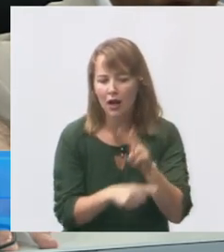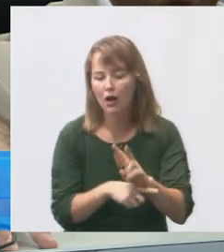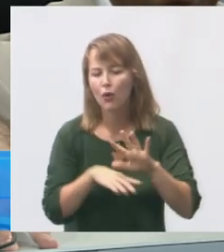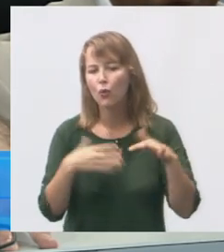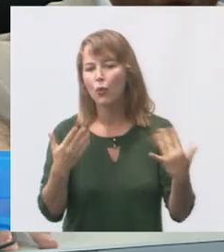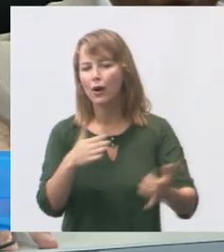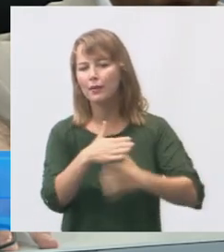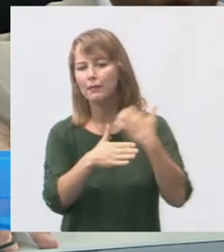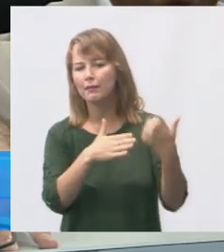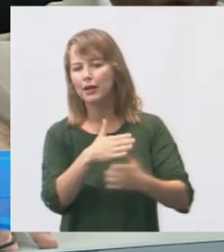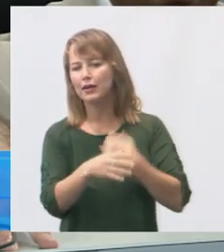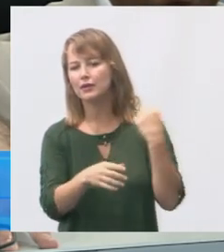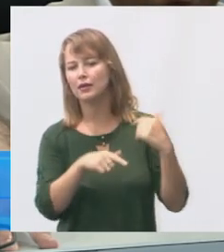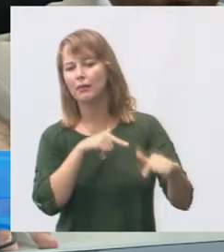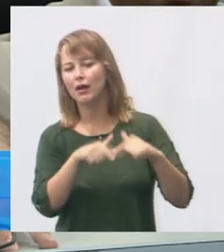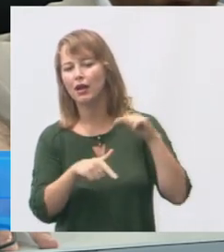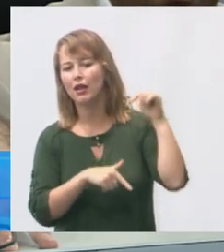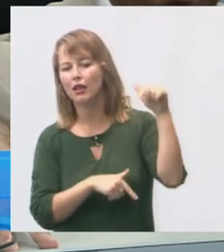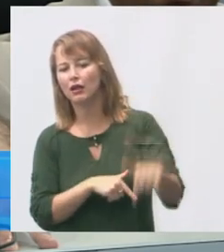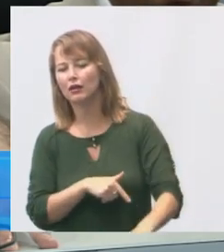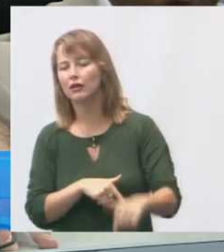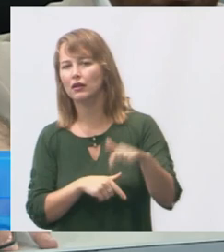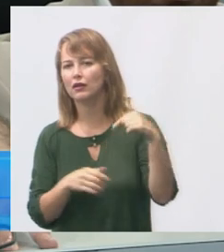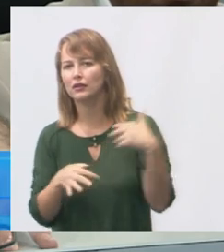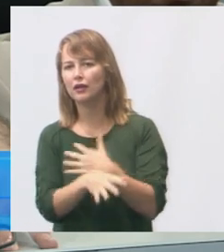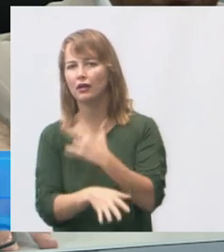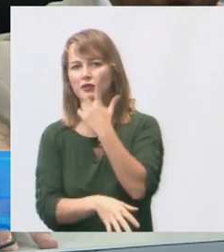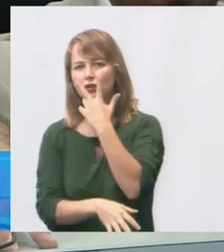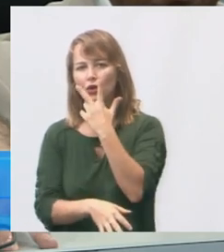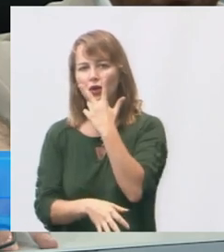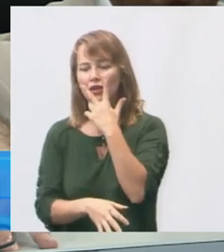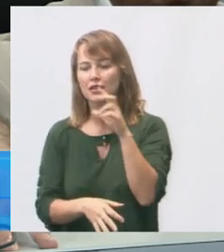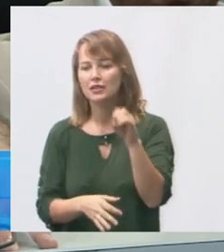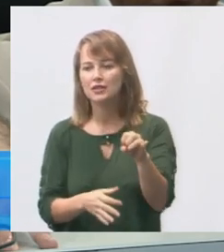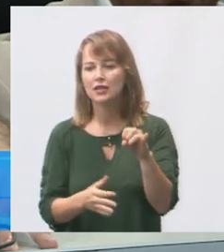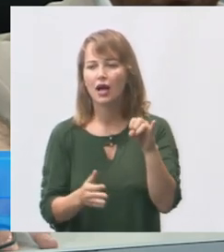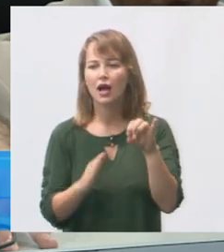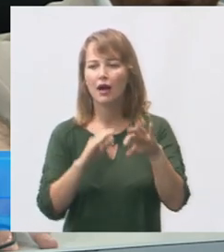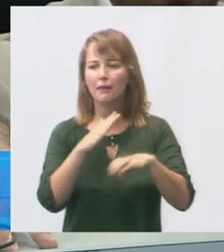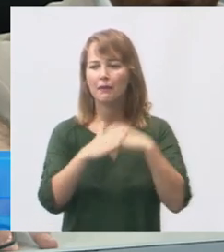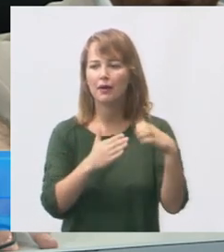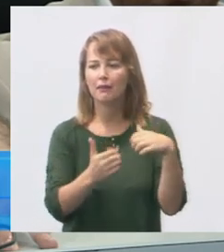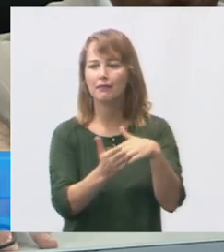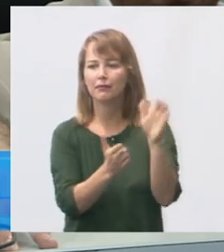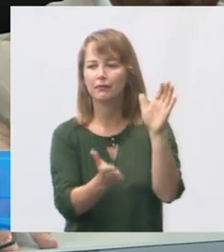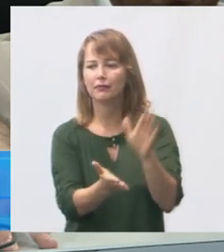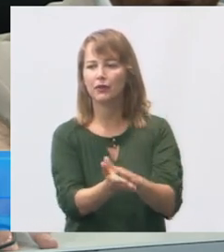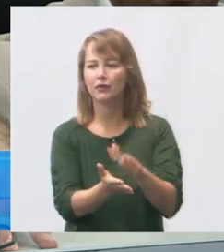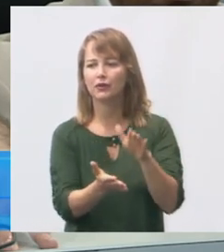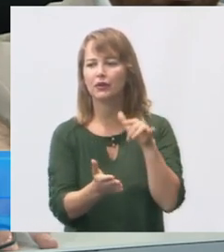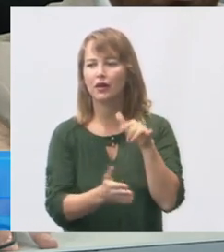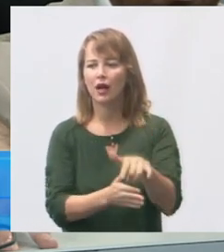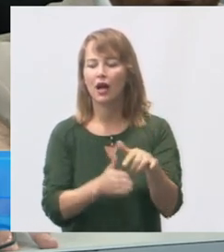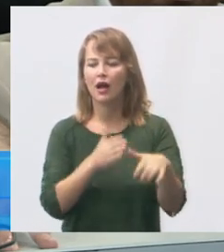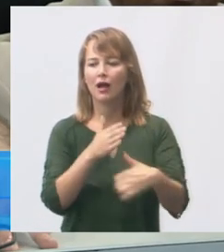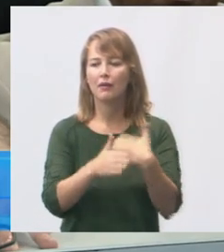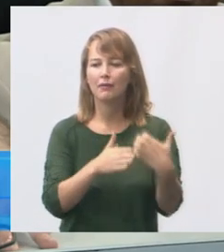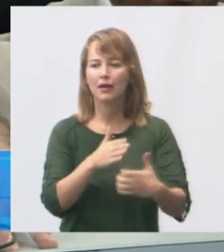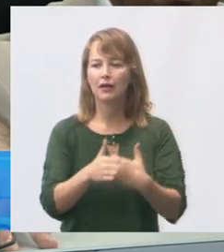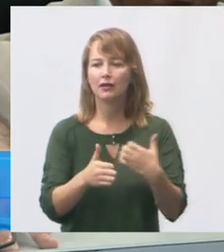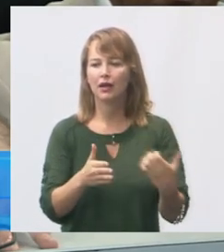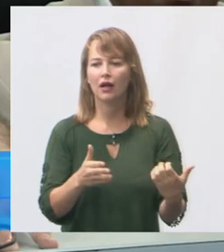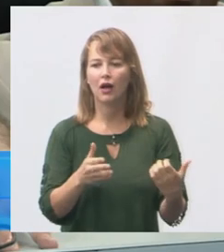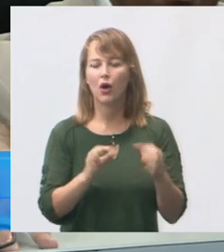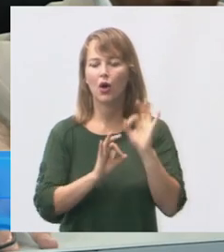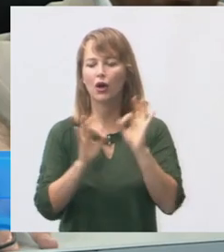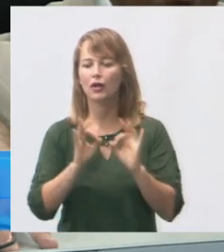Vitória quem são os proprietários e se as empresas penalizadas se esses proprietários estão colocando laranjas para formar